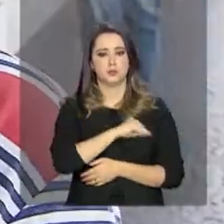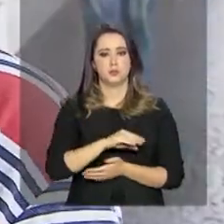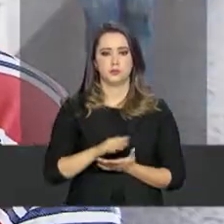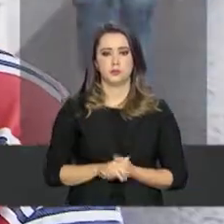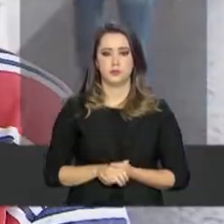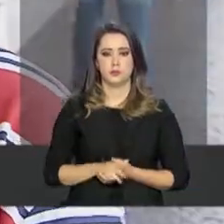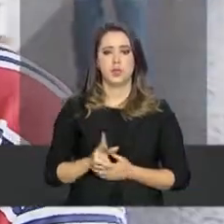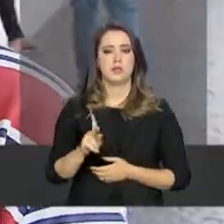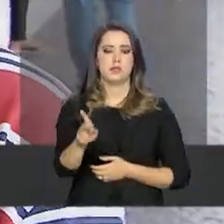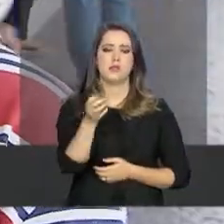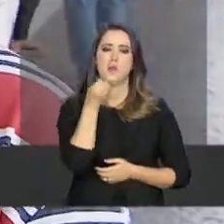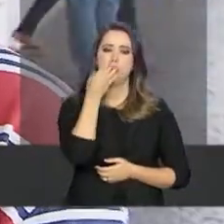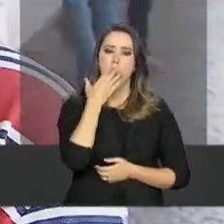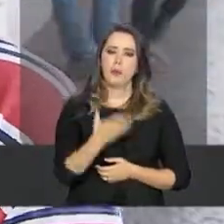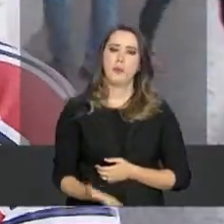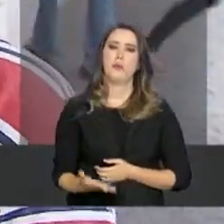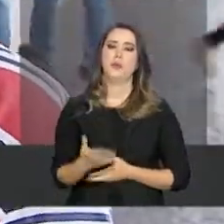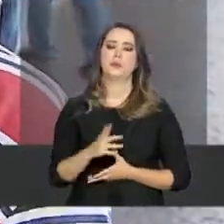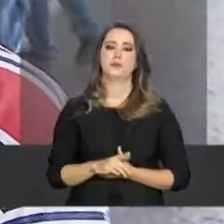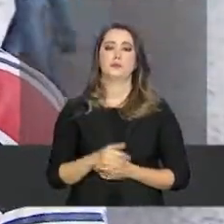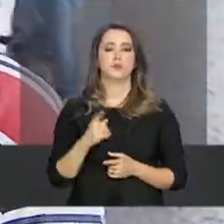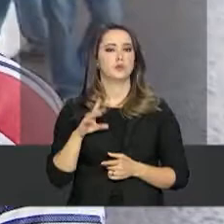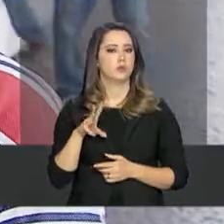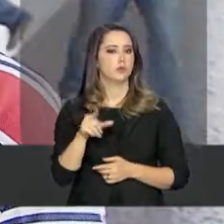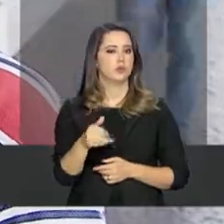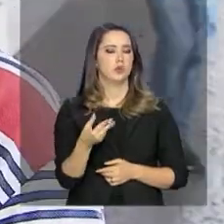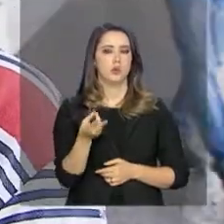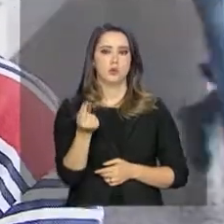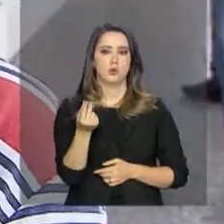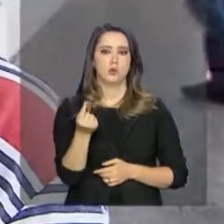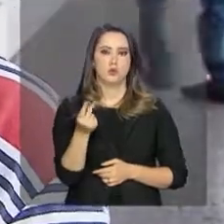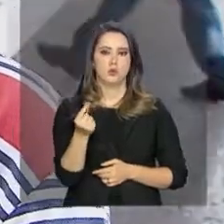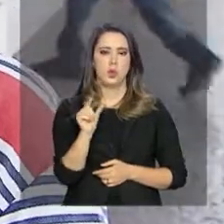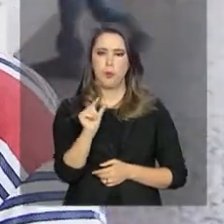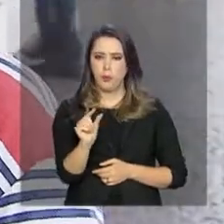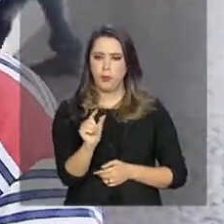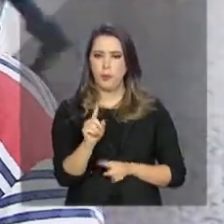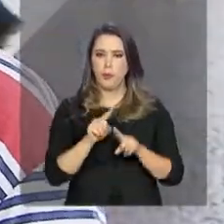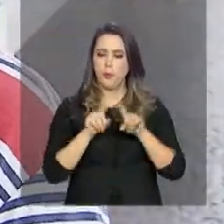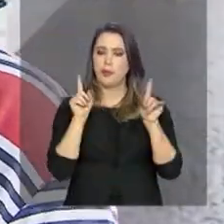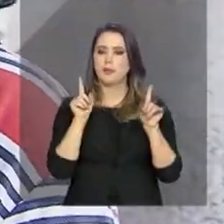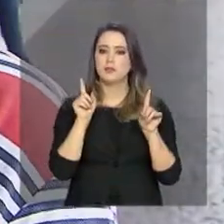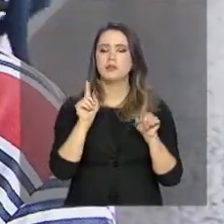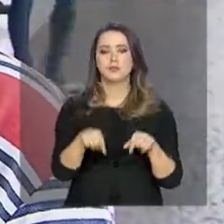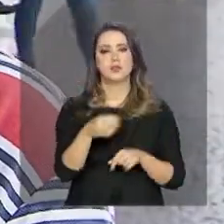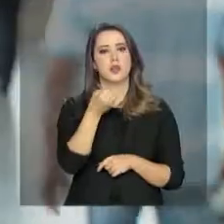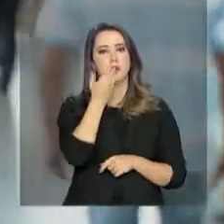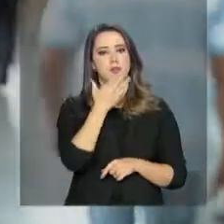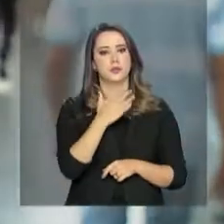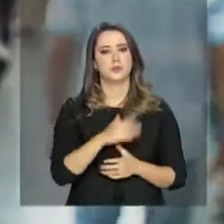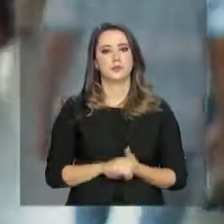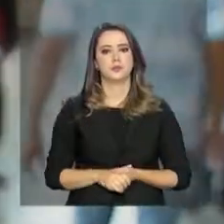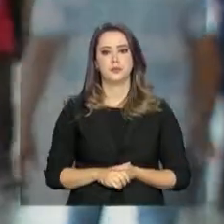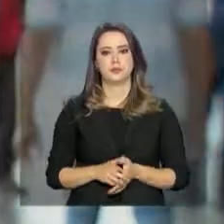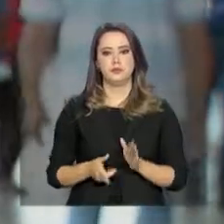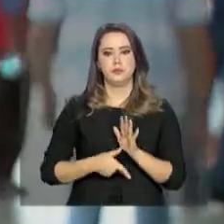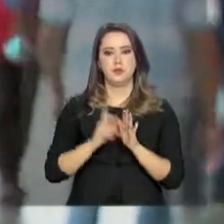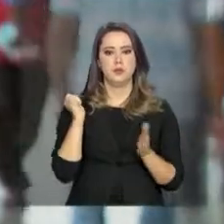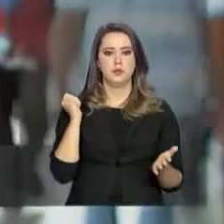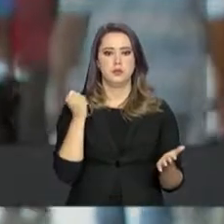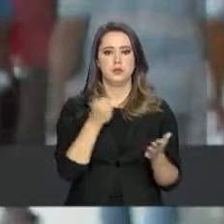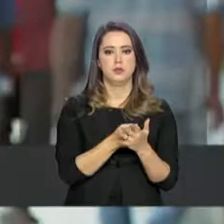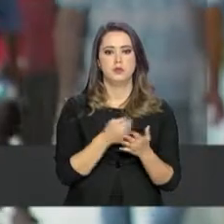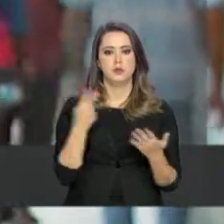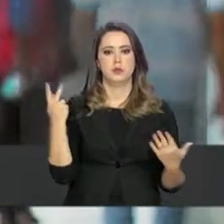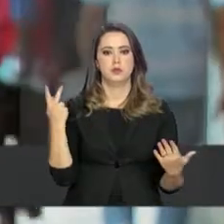sempre vem em boa hora, sabe? Todo dinheiro, por pouco que seja, sempre vem em boa hora. A antecipação do pagamento